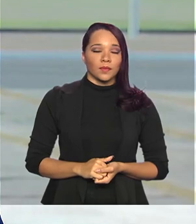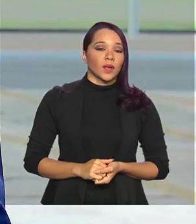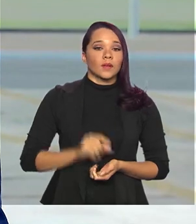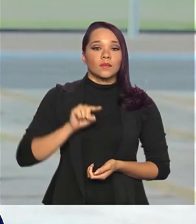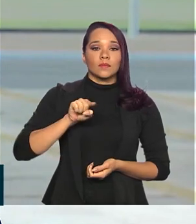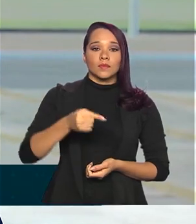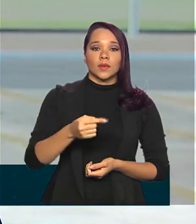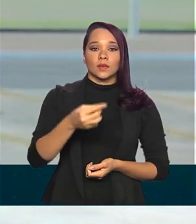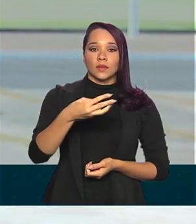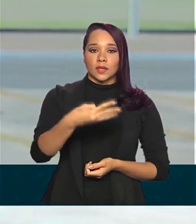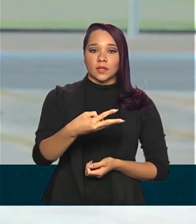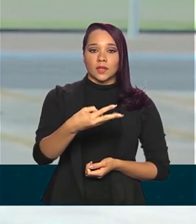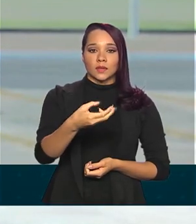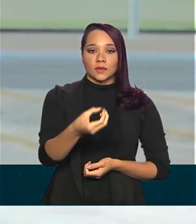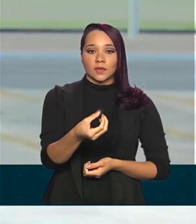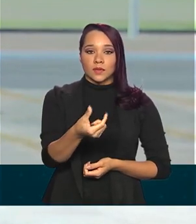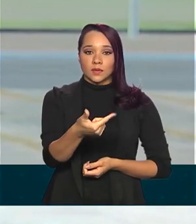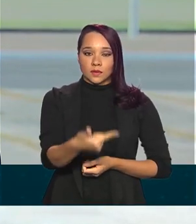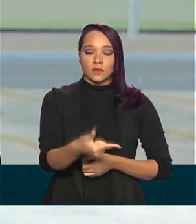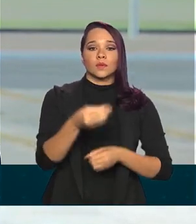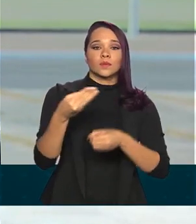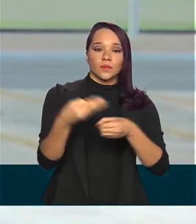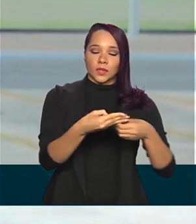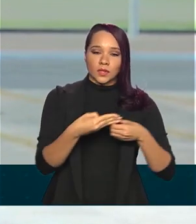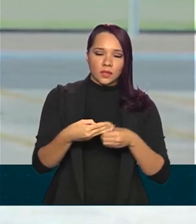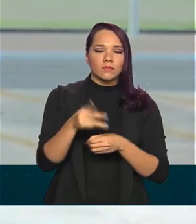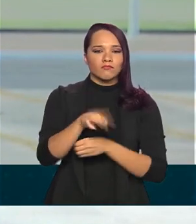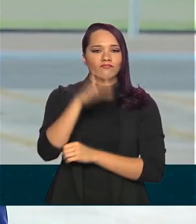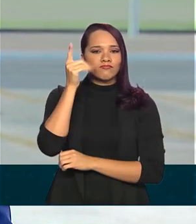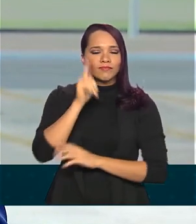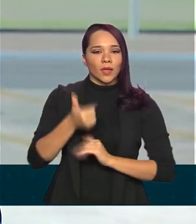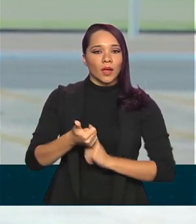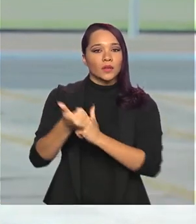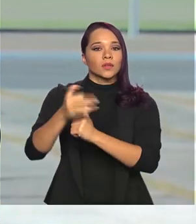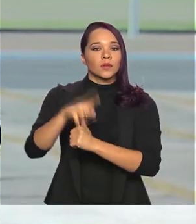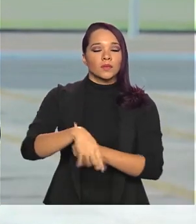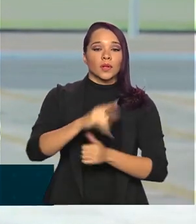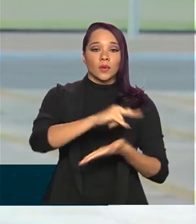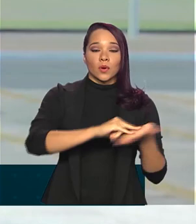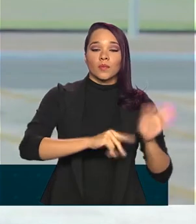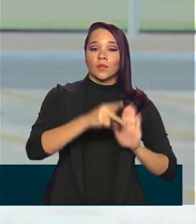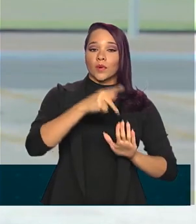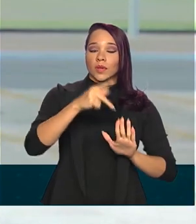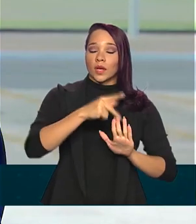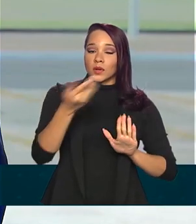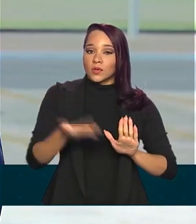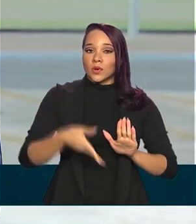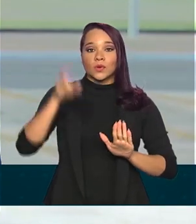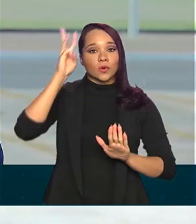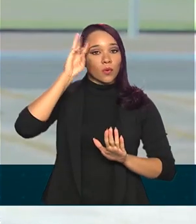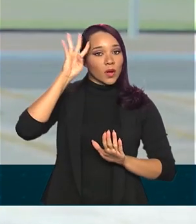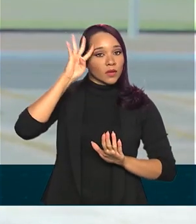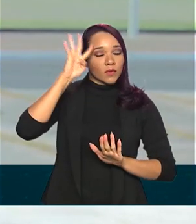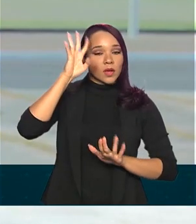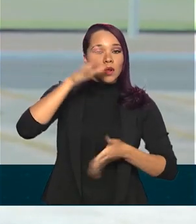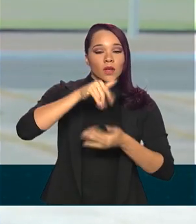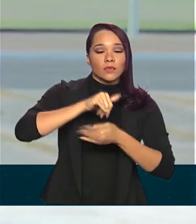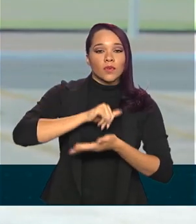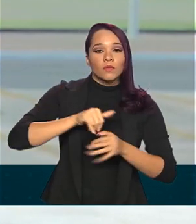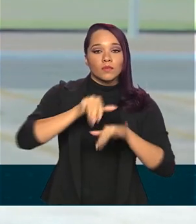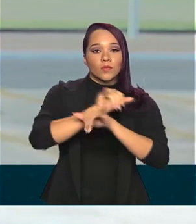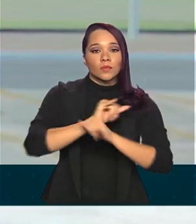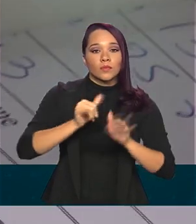1.302 municípios vão ser beneficiados pela portaria desta quarta-feira, que foi publicada no Diário